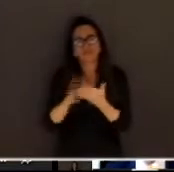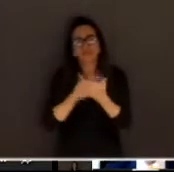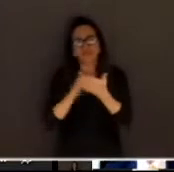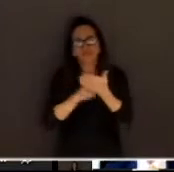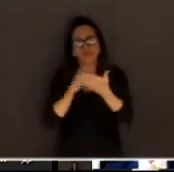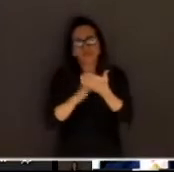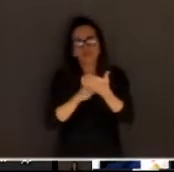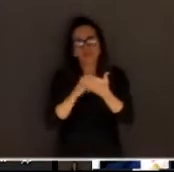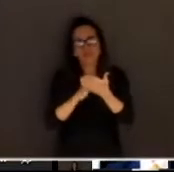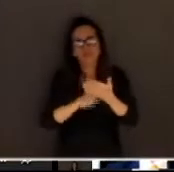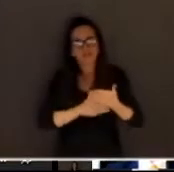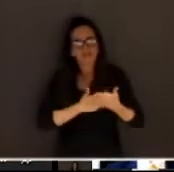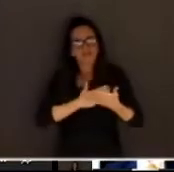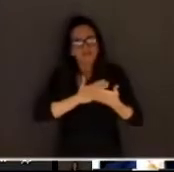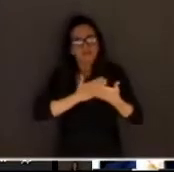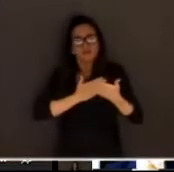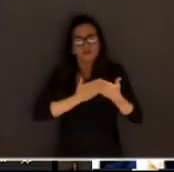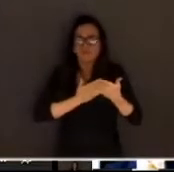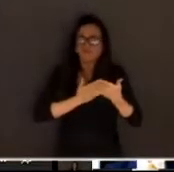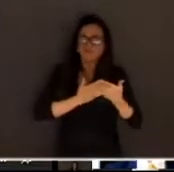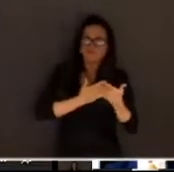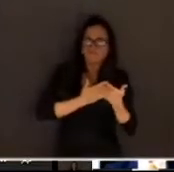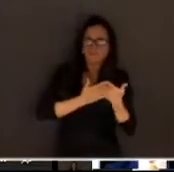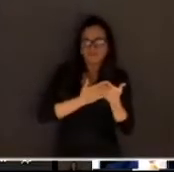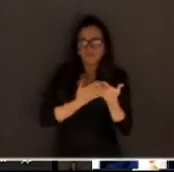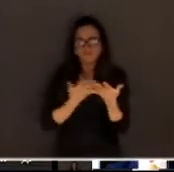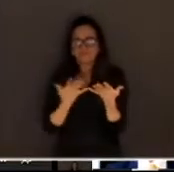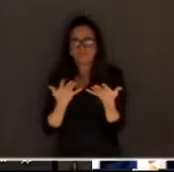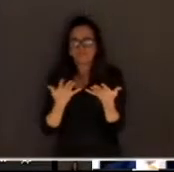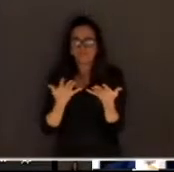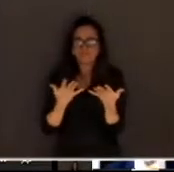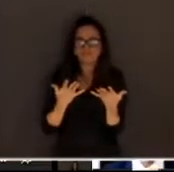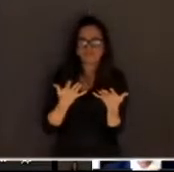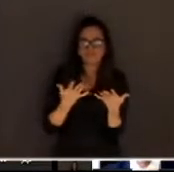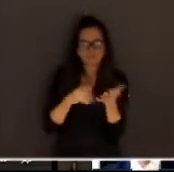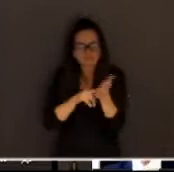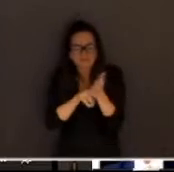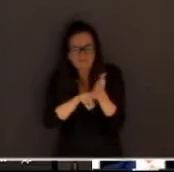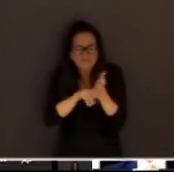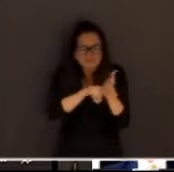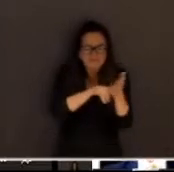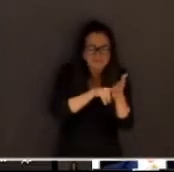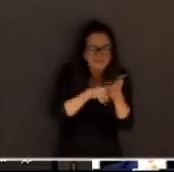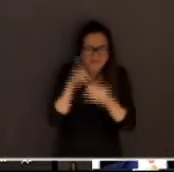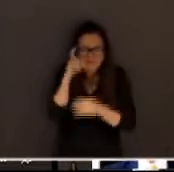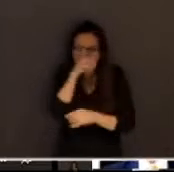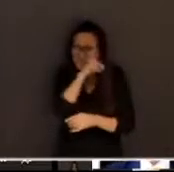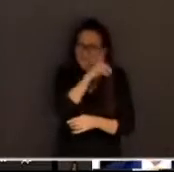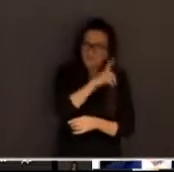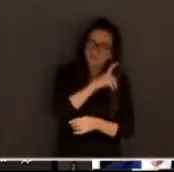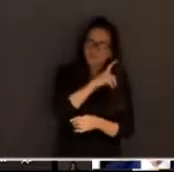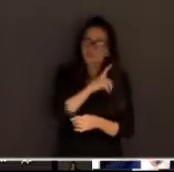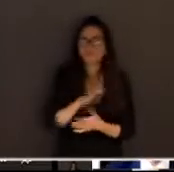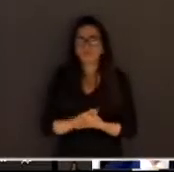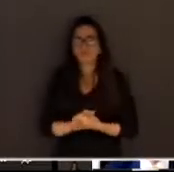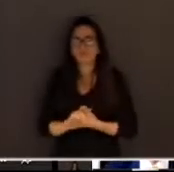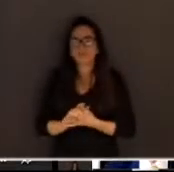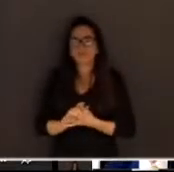romance, muito instigante. Foi um dos mais listados pelo jornal The New York Times.